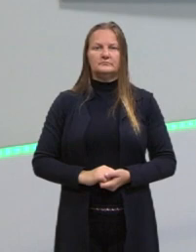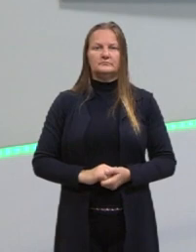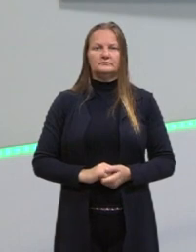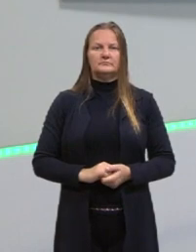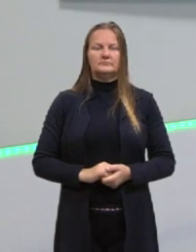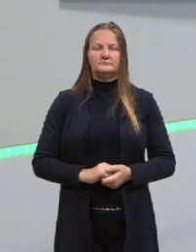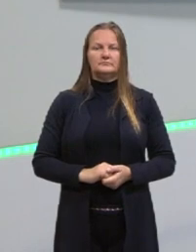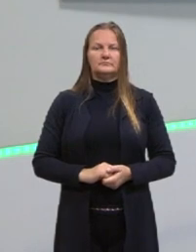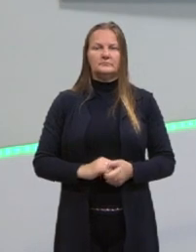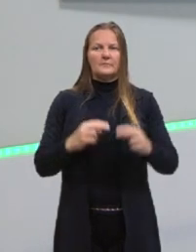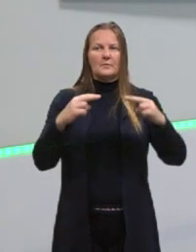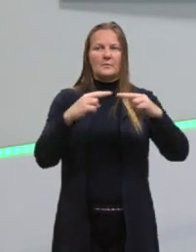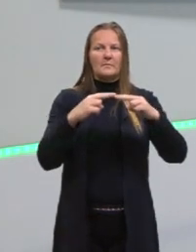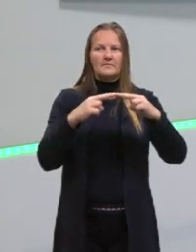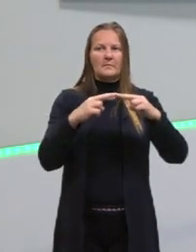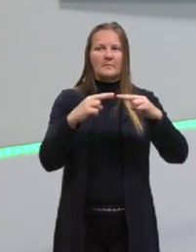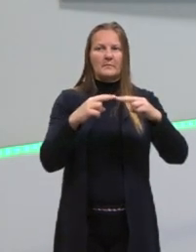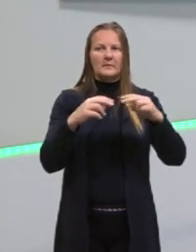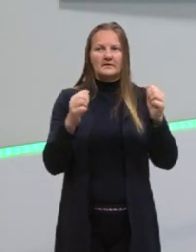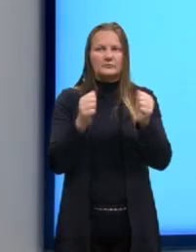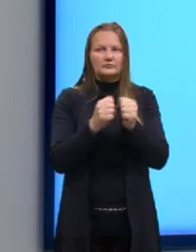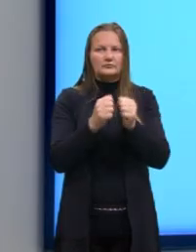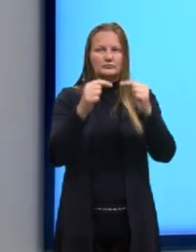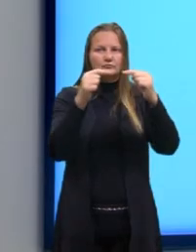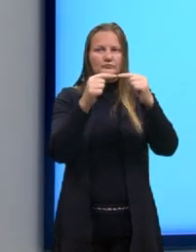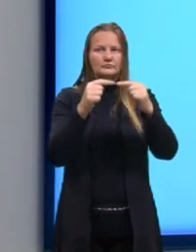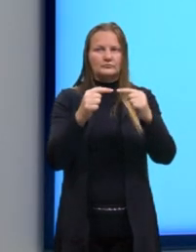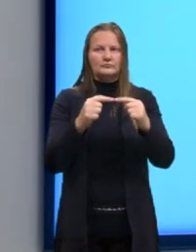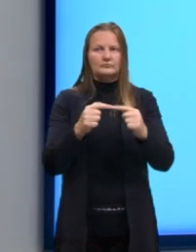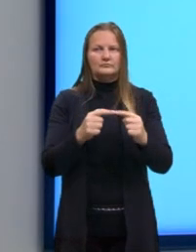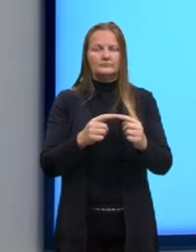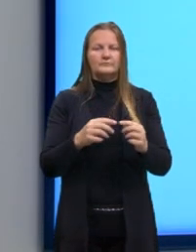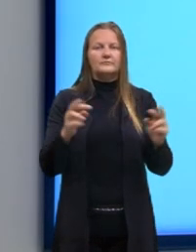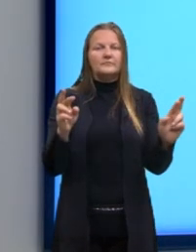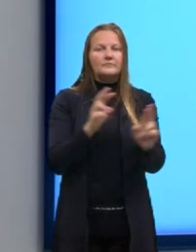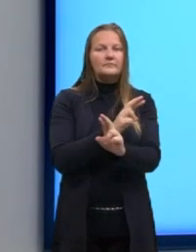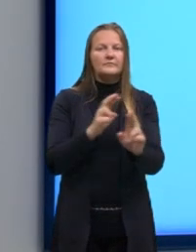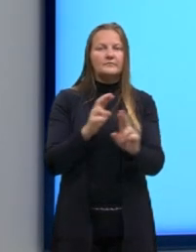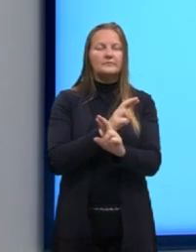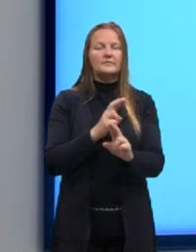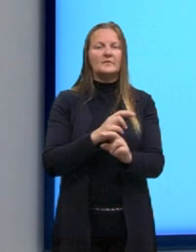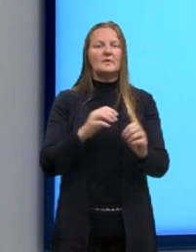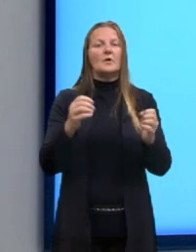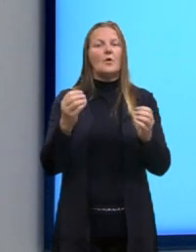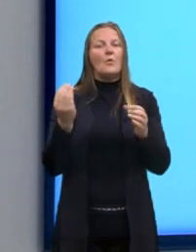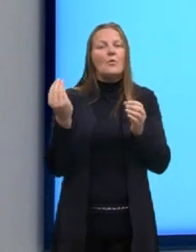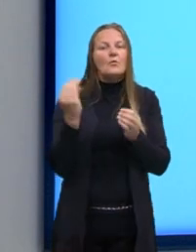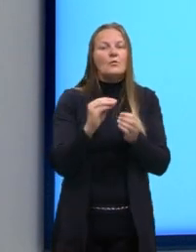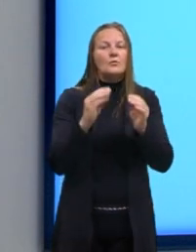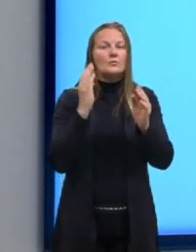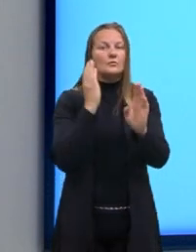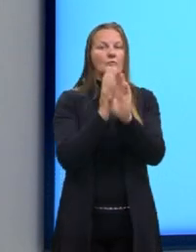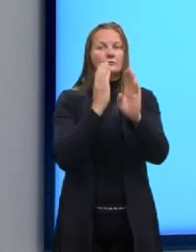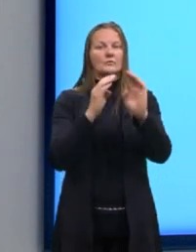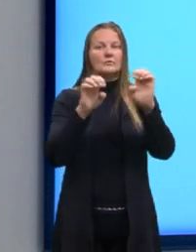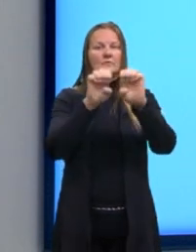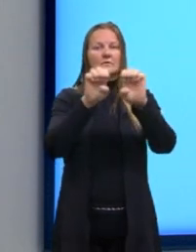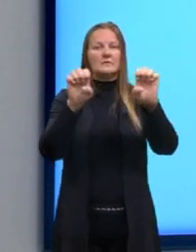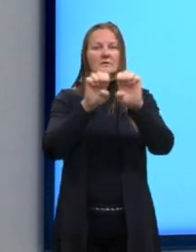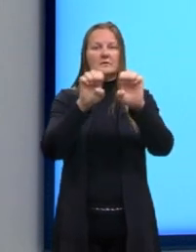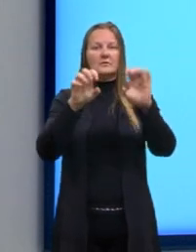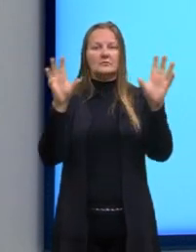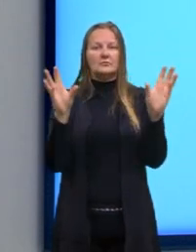ordenado. A partir dessa relação que a gente chega, então, na equação reduzida da